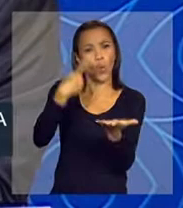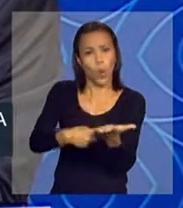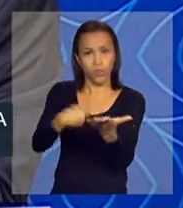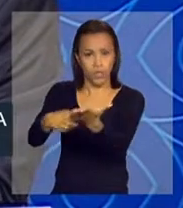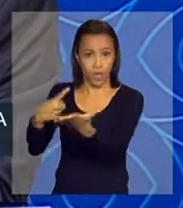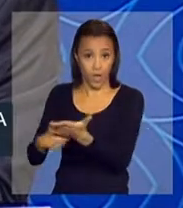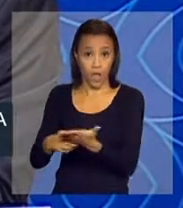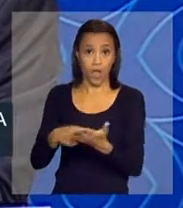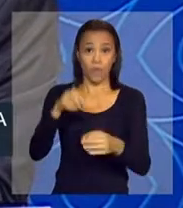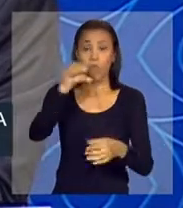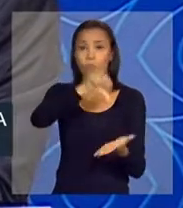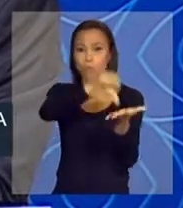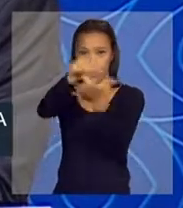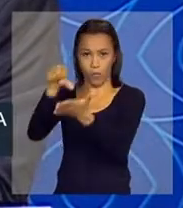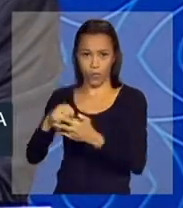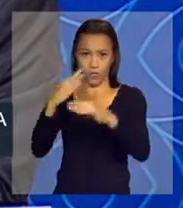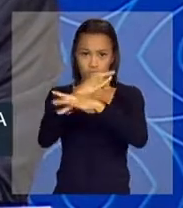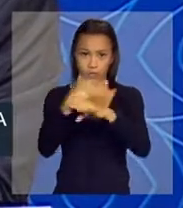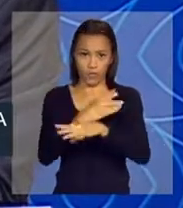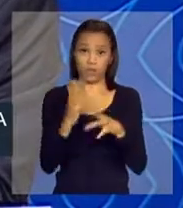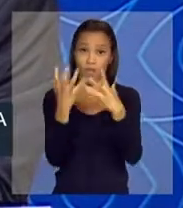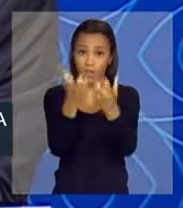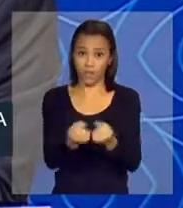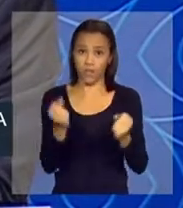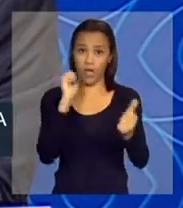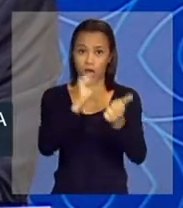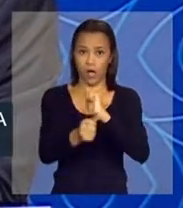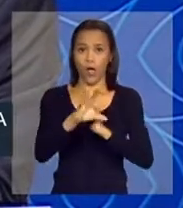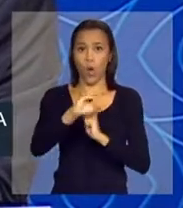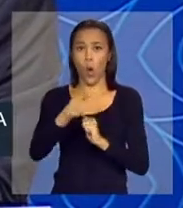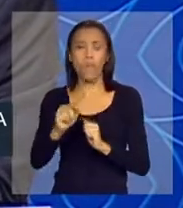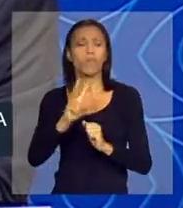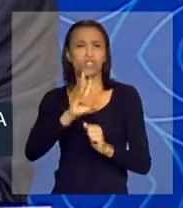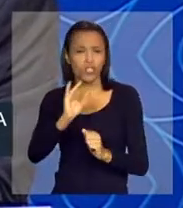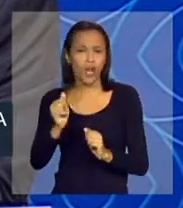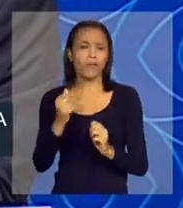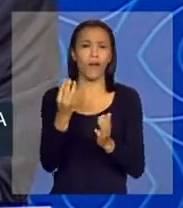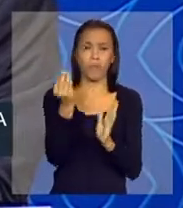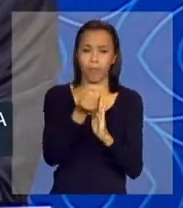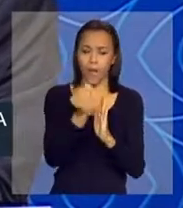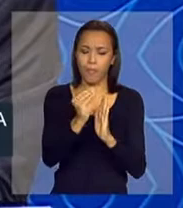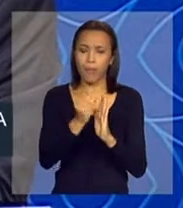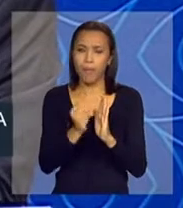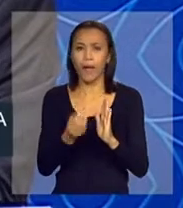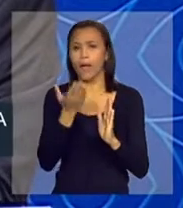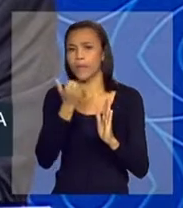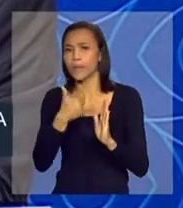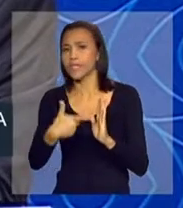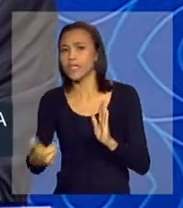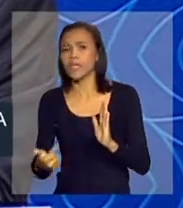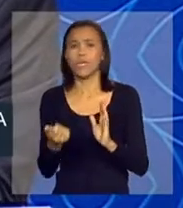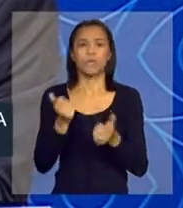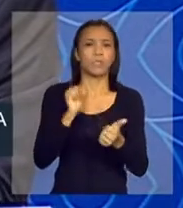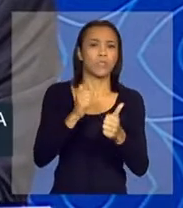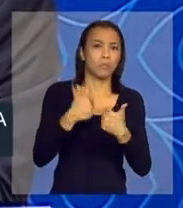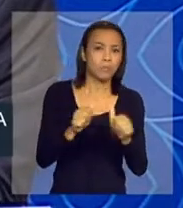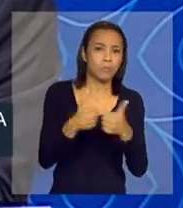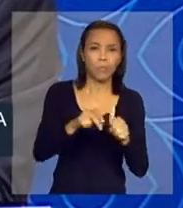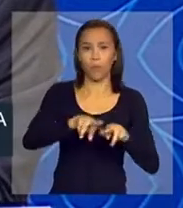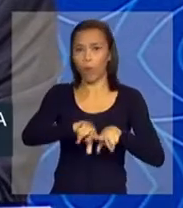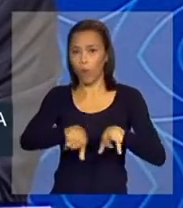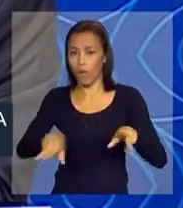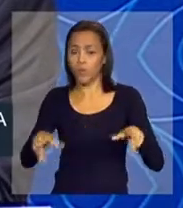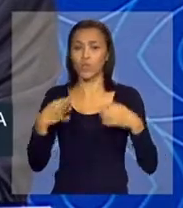Mas está tudo integrado, discussões de o que vai ser dado, o que cada um vai ter como alimentação, como transporte, como a questão de